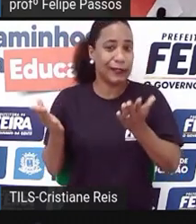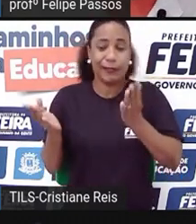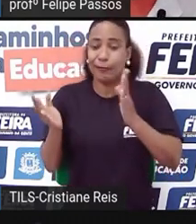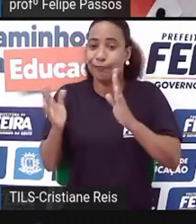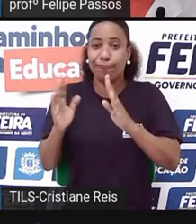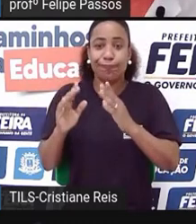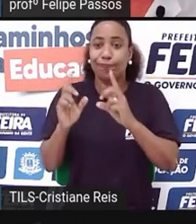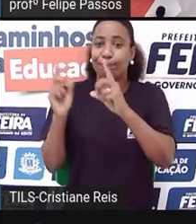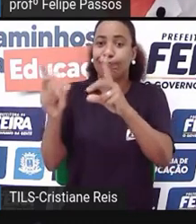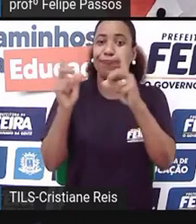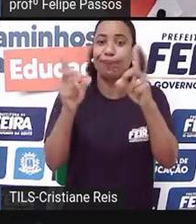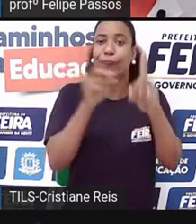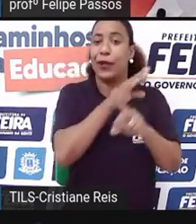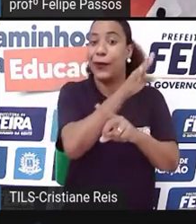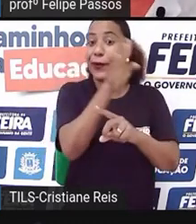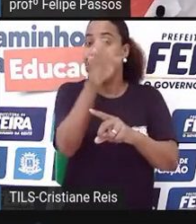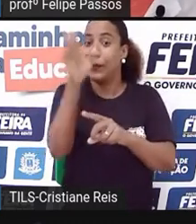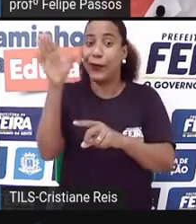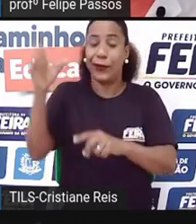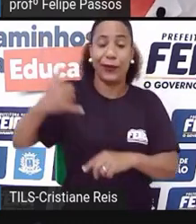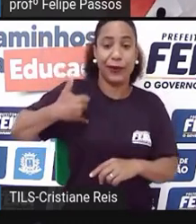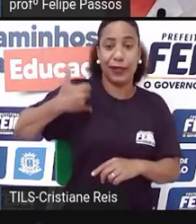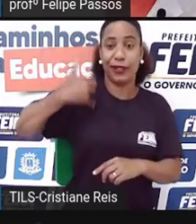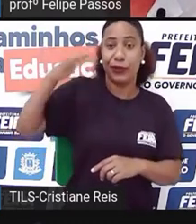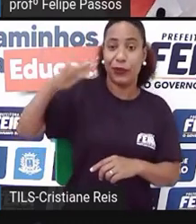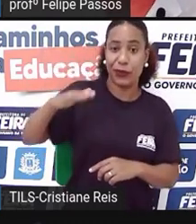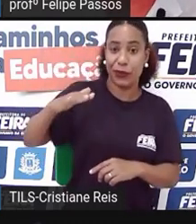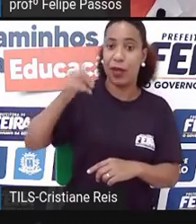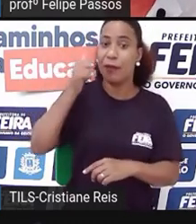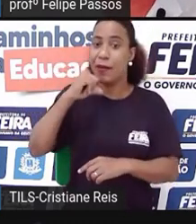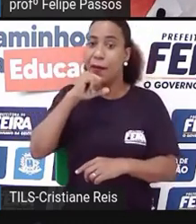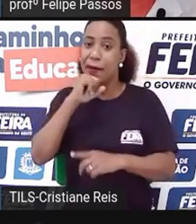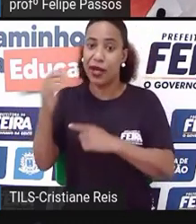Minha mãe pode me ajudar, minha mãe não pode, então, tudo isso eu preciso